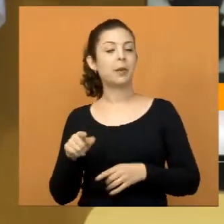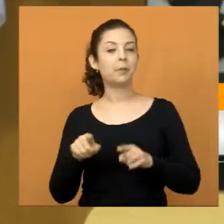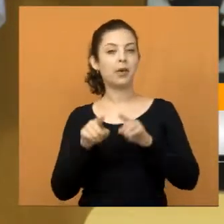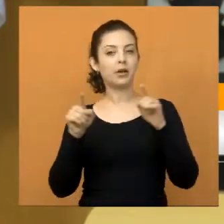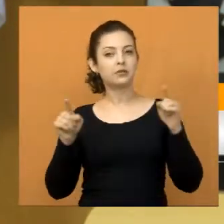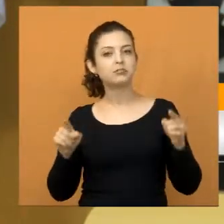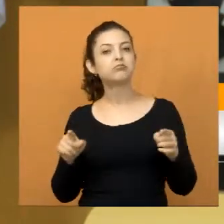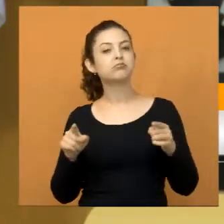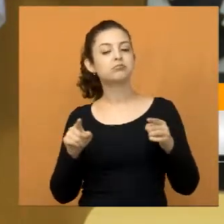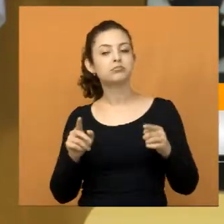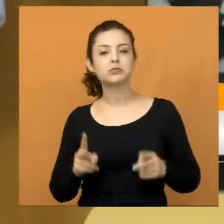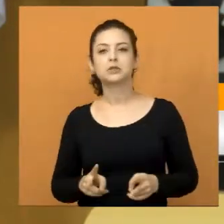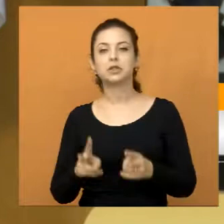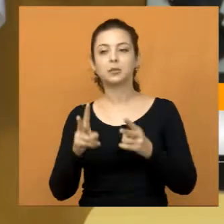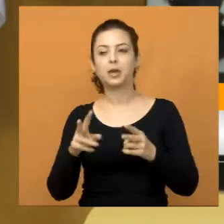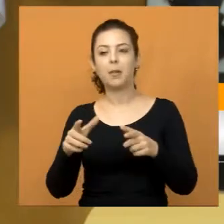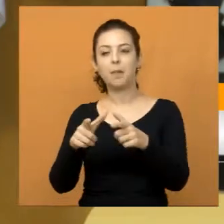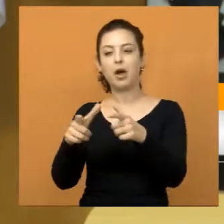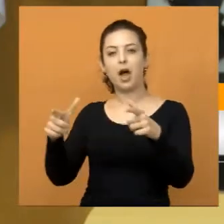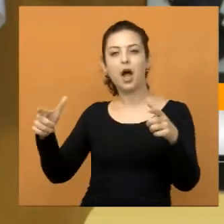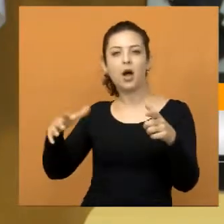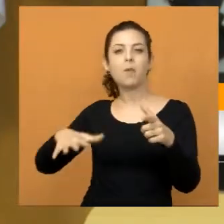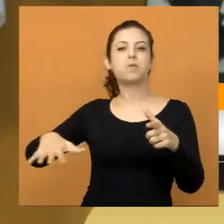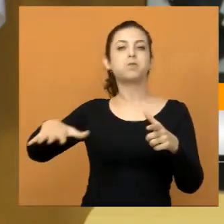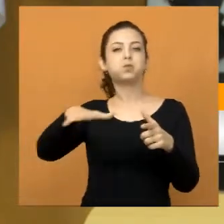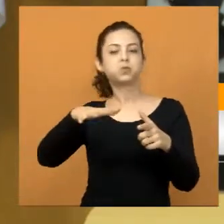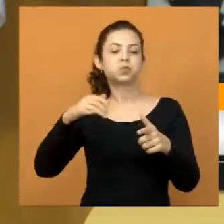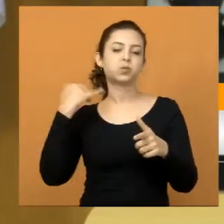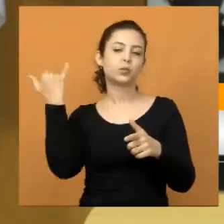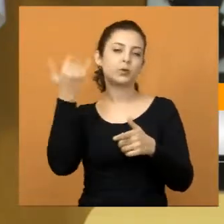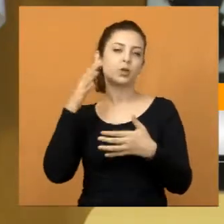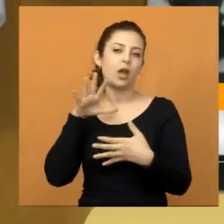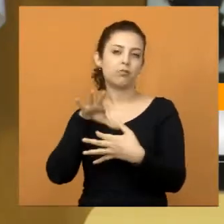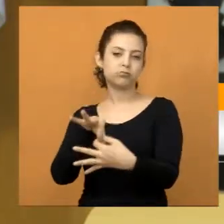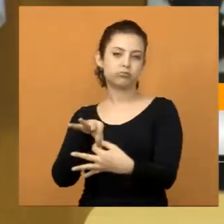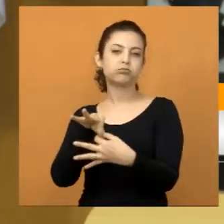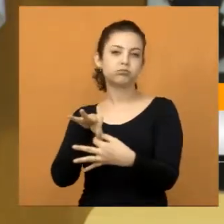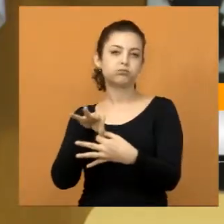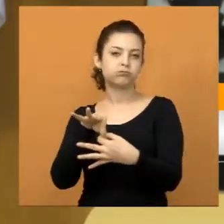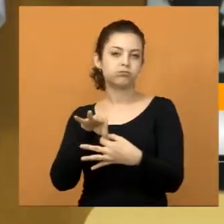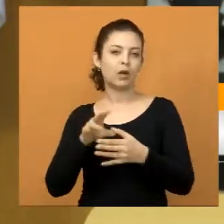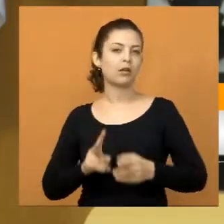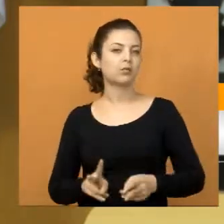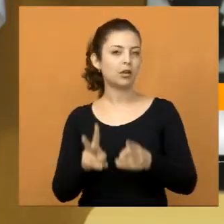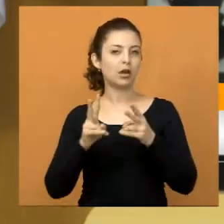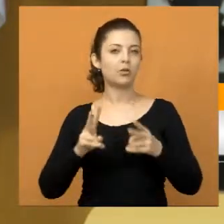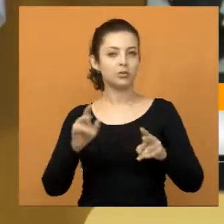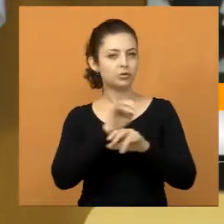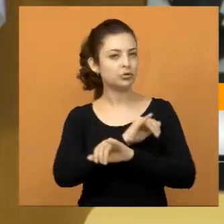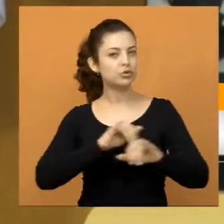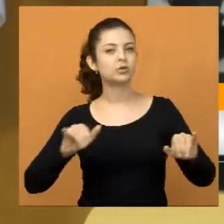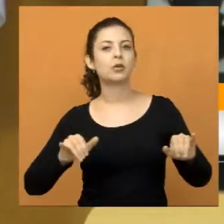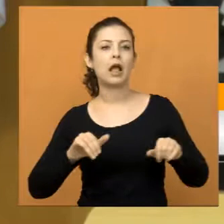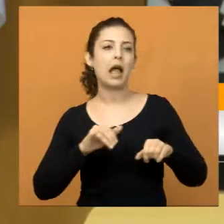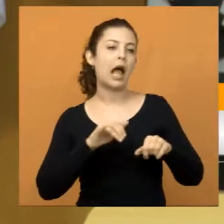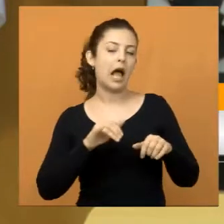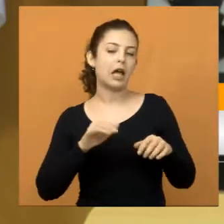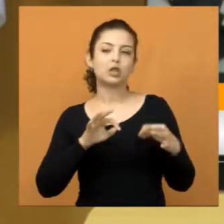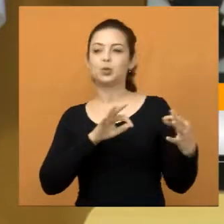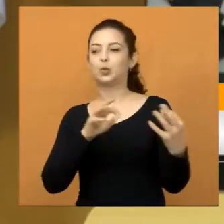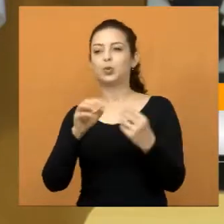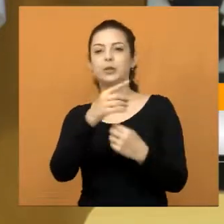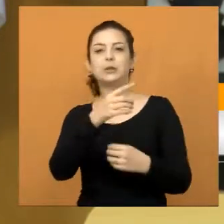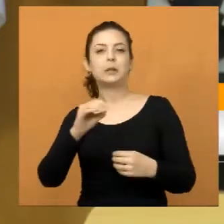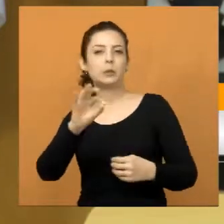a favor da maioria, isso que eu acho muito importante. Como eu sempre digo, nós não conseguimos agradar a todos.